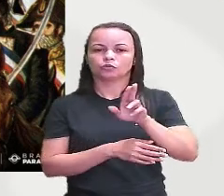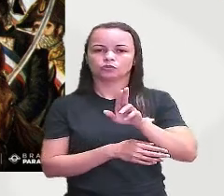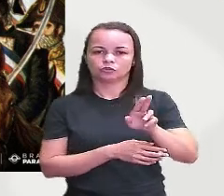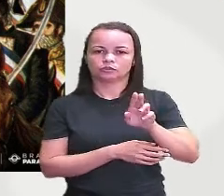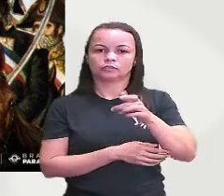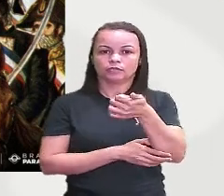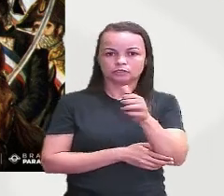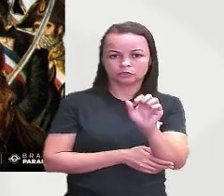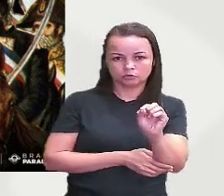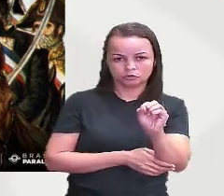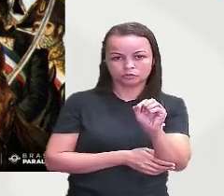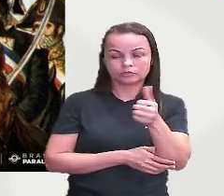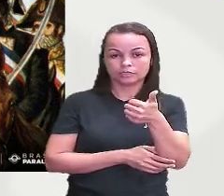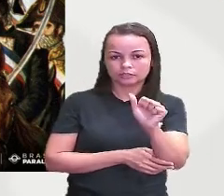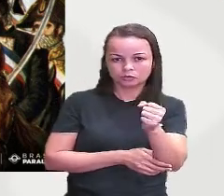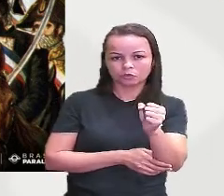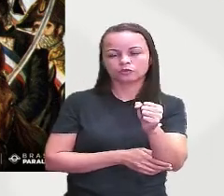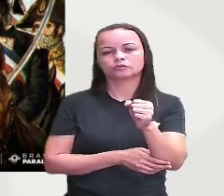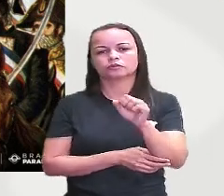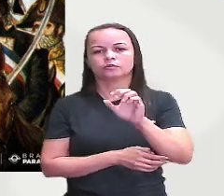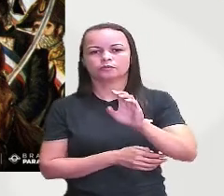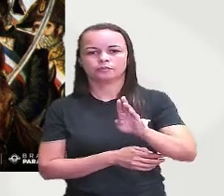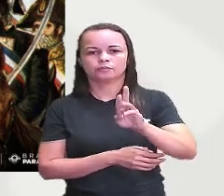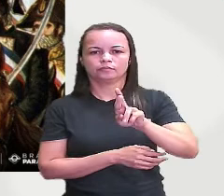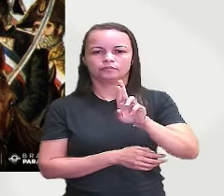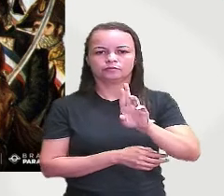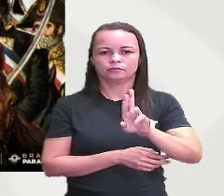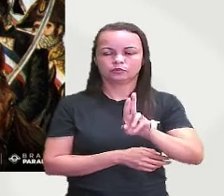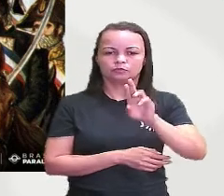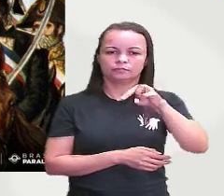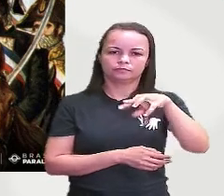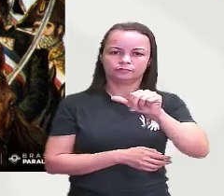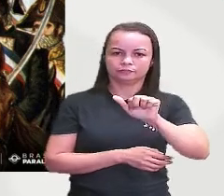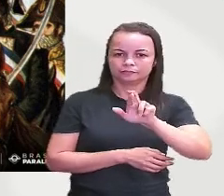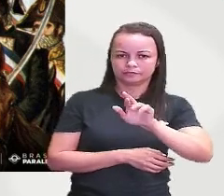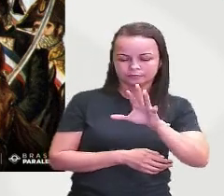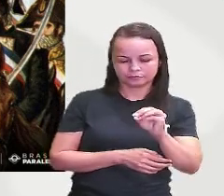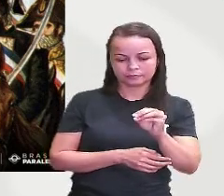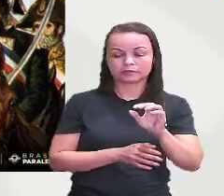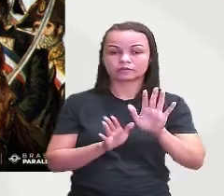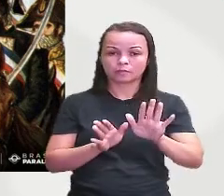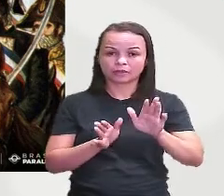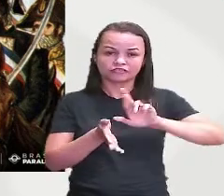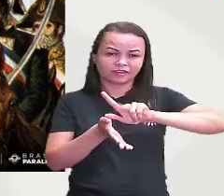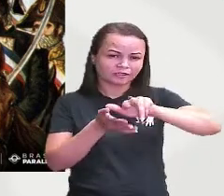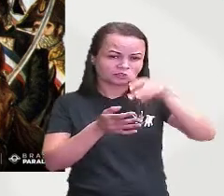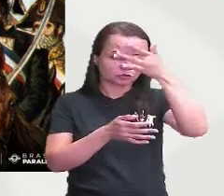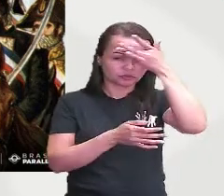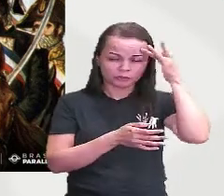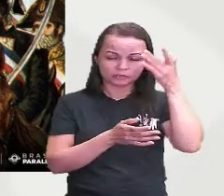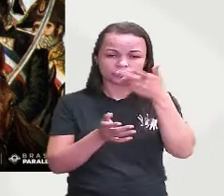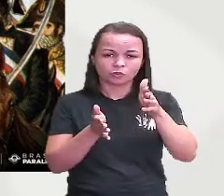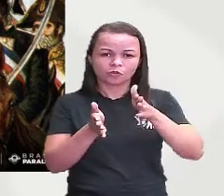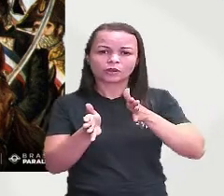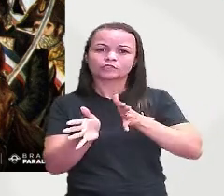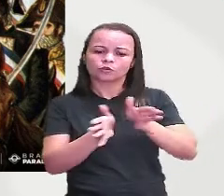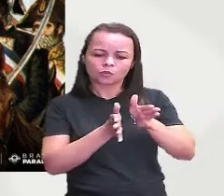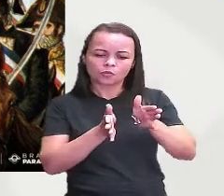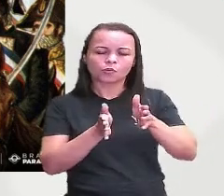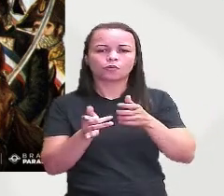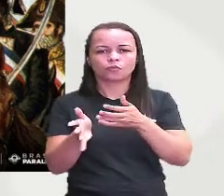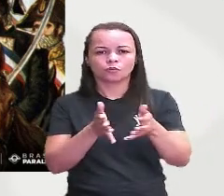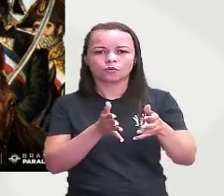apenas ele mas junto a outras pessoas vai iniciar um período na história política da França essa chamada de